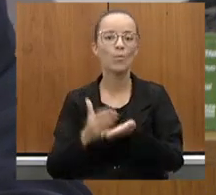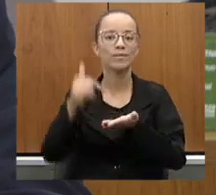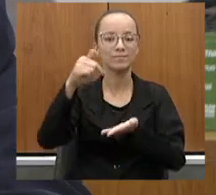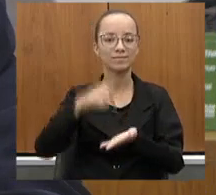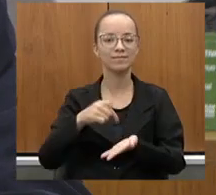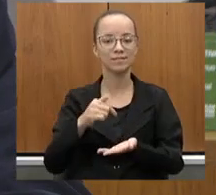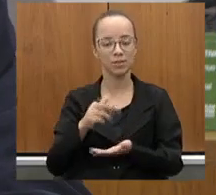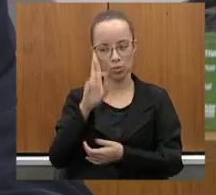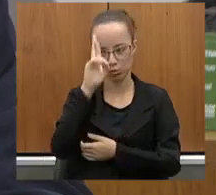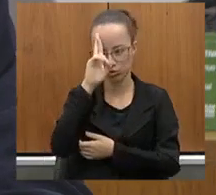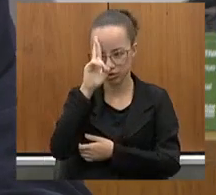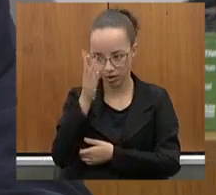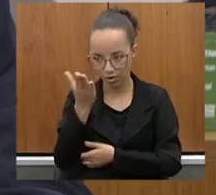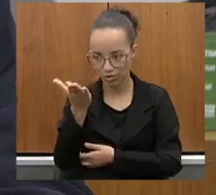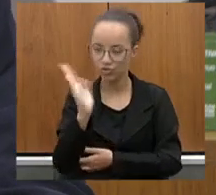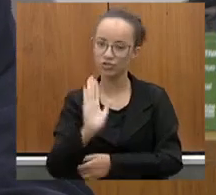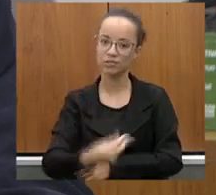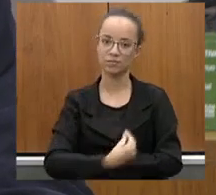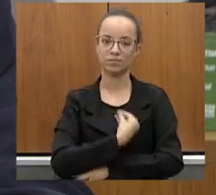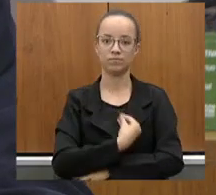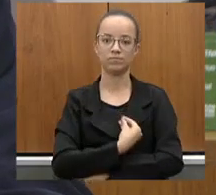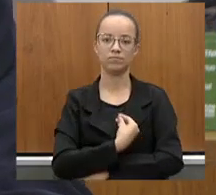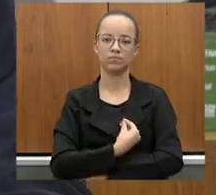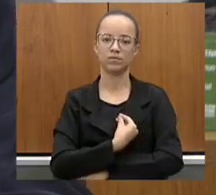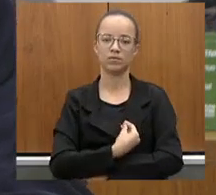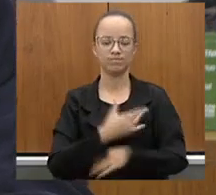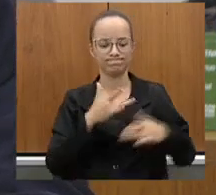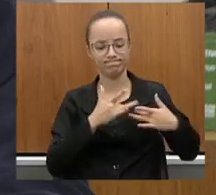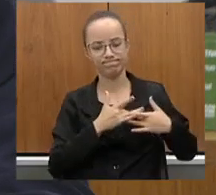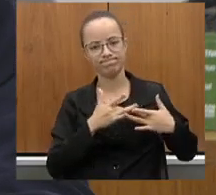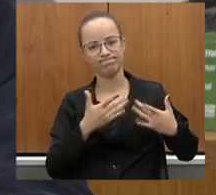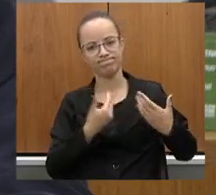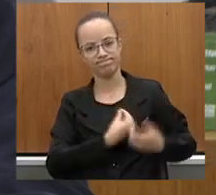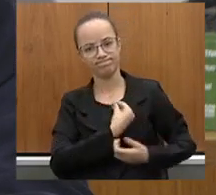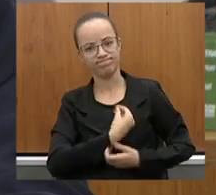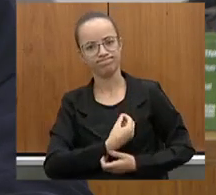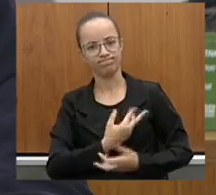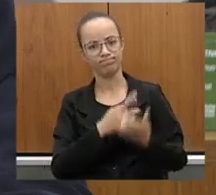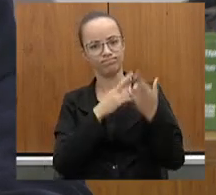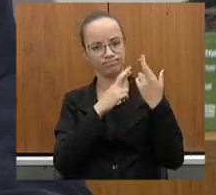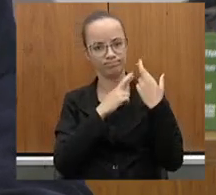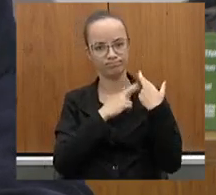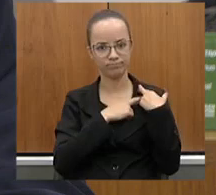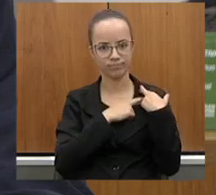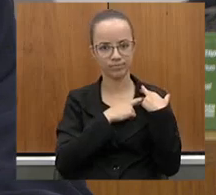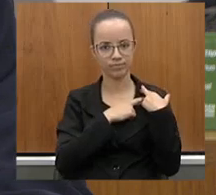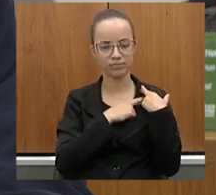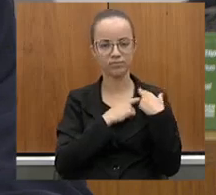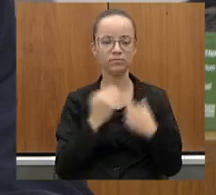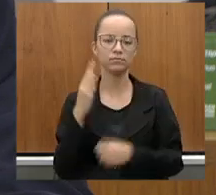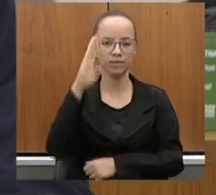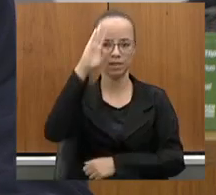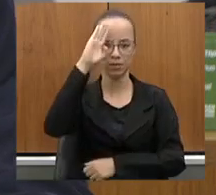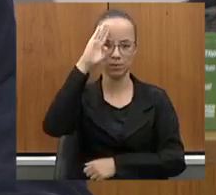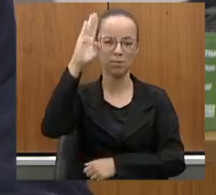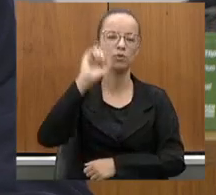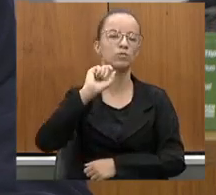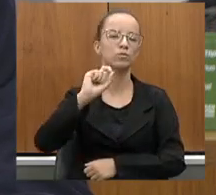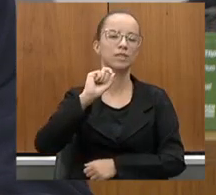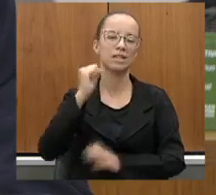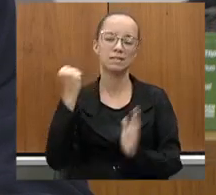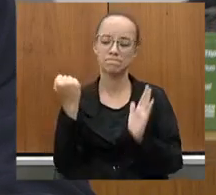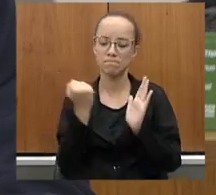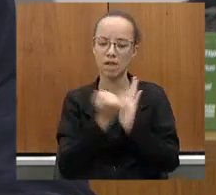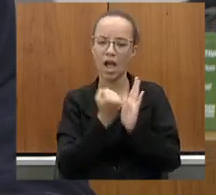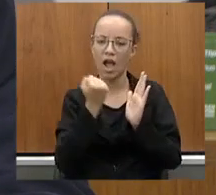vossa excelência já estava na casa com a sua disposição, com a sua seriedade e principalmente com a sua marca